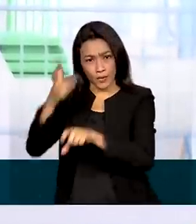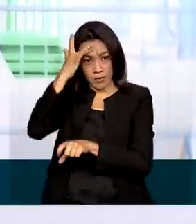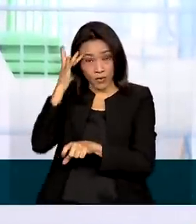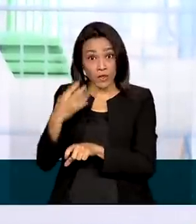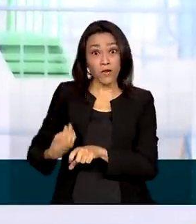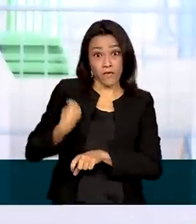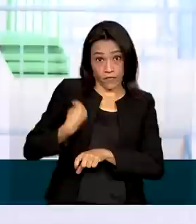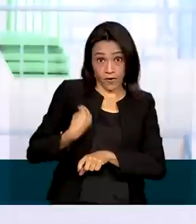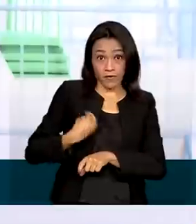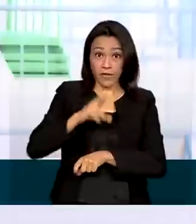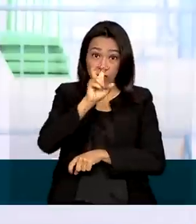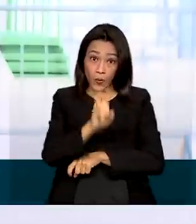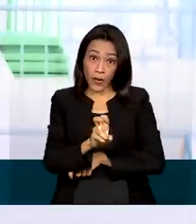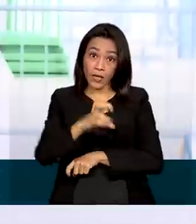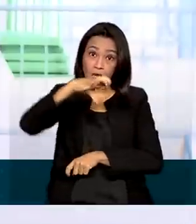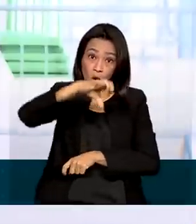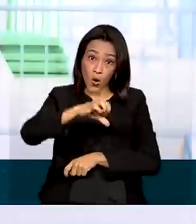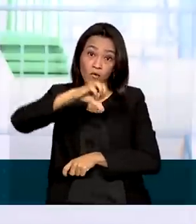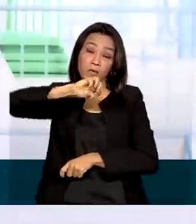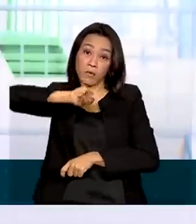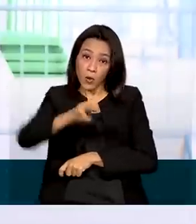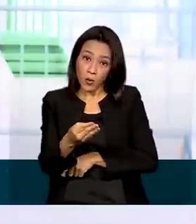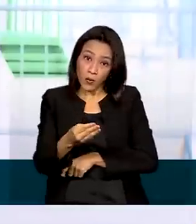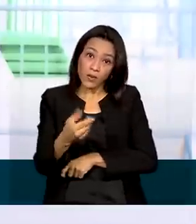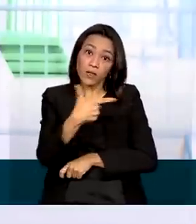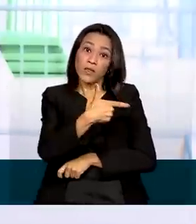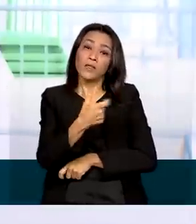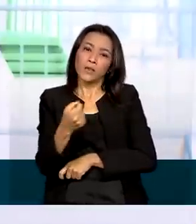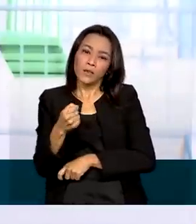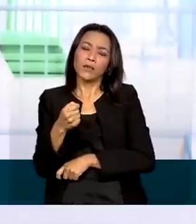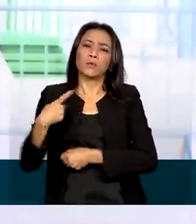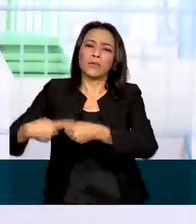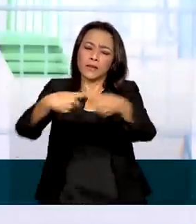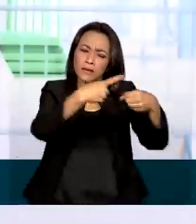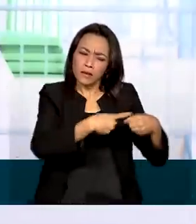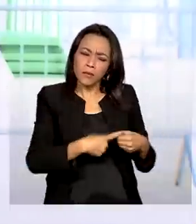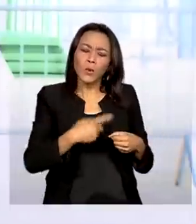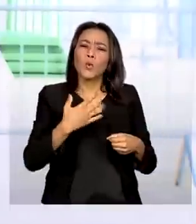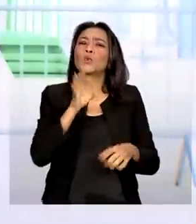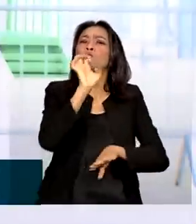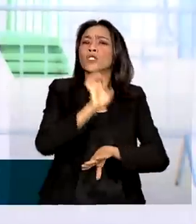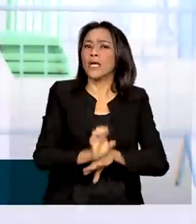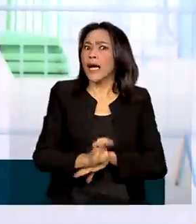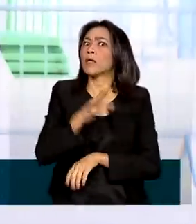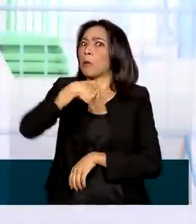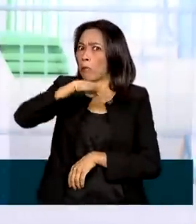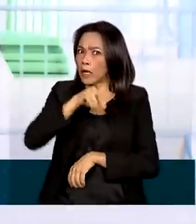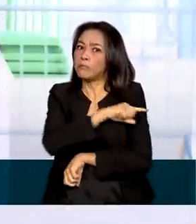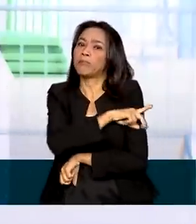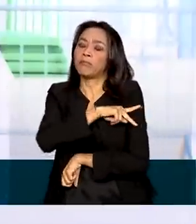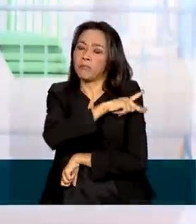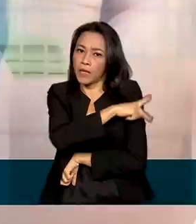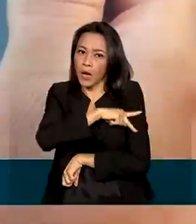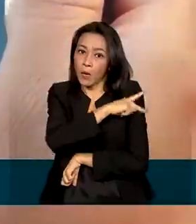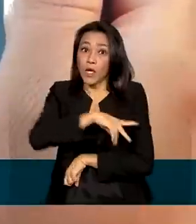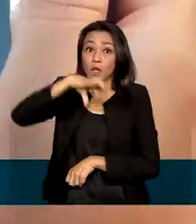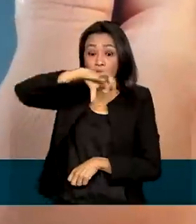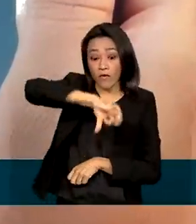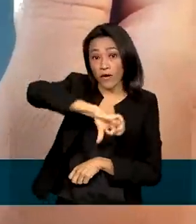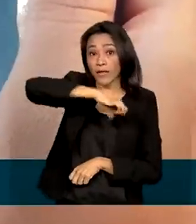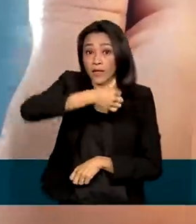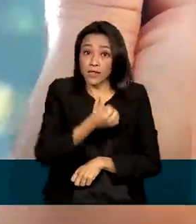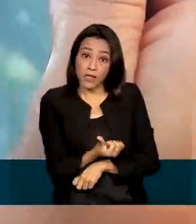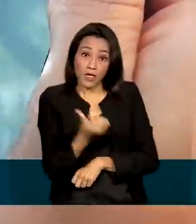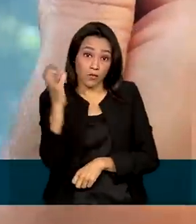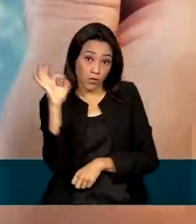milhões e 200 mil municípios. O estado em que o censo está mais adiantado é o Piauí, com 96% da população